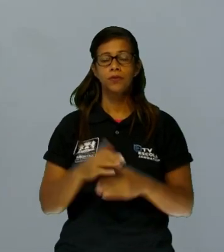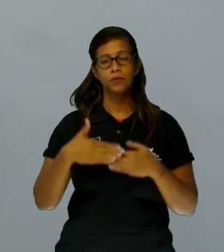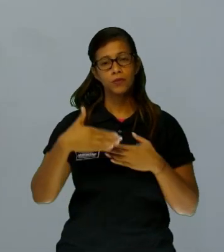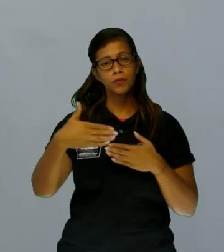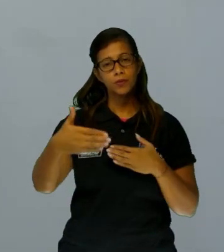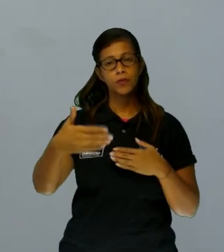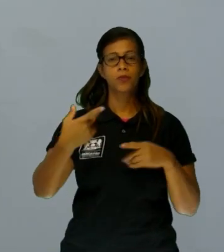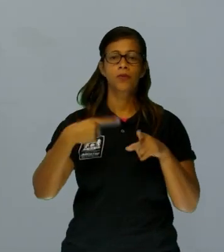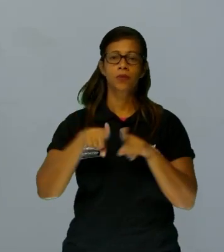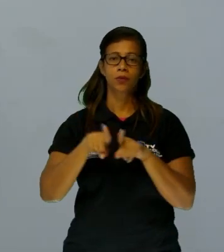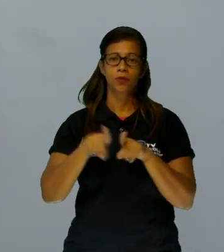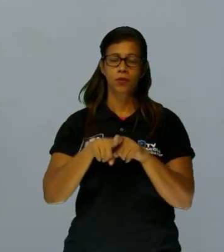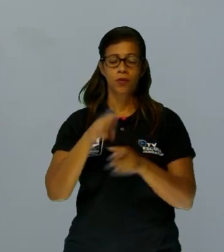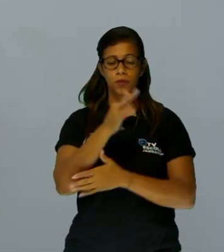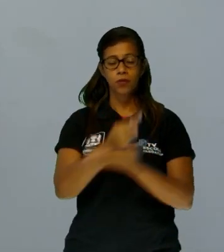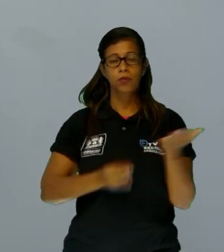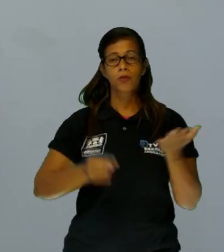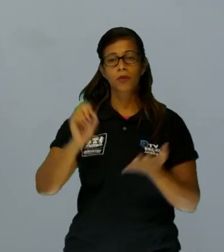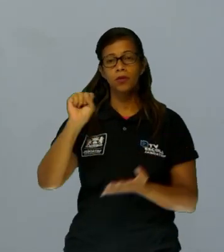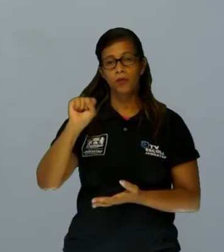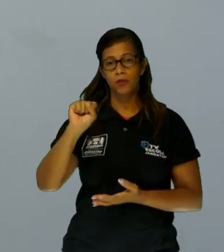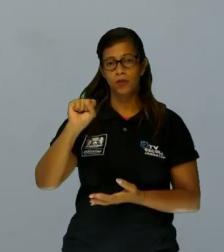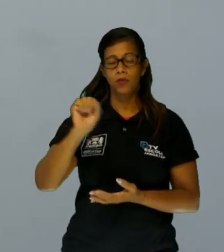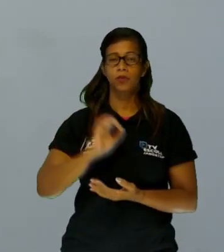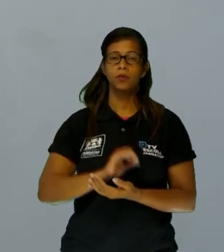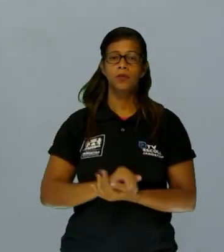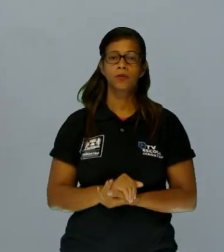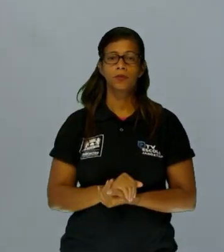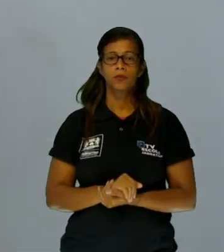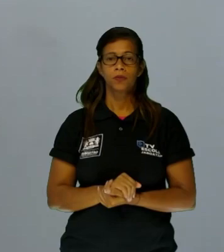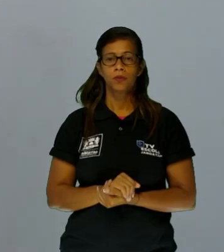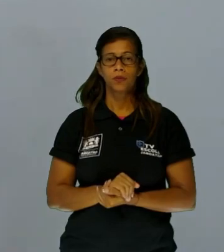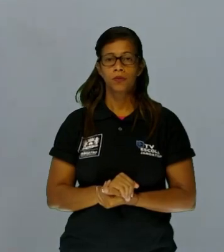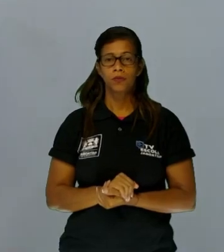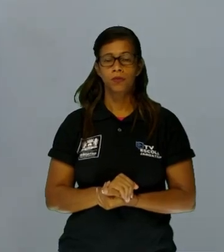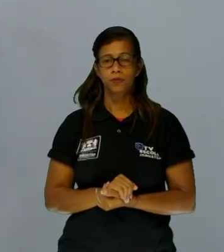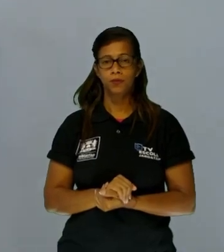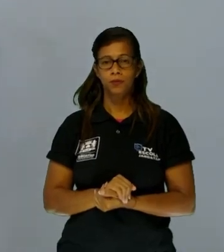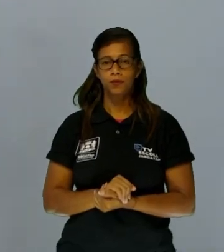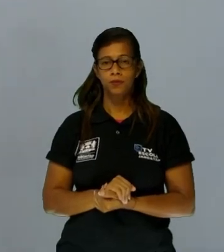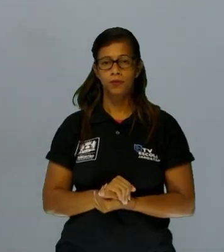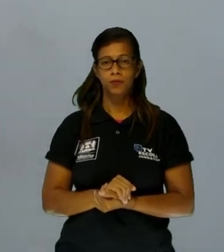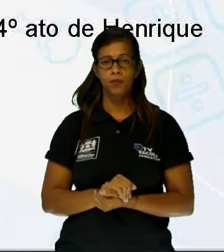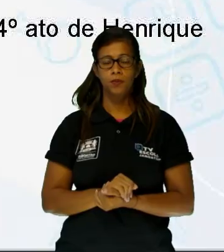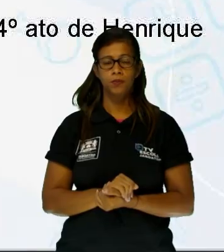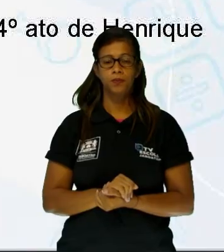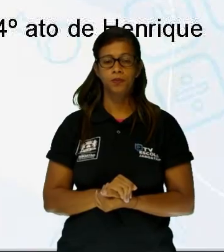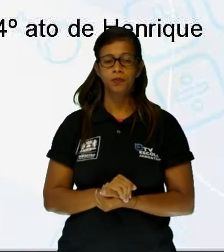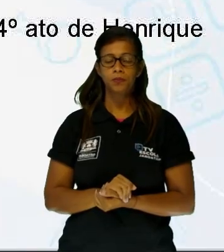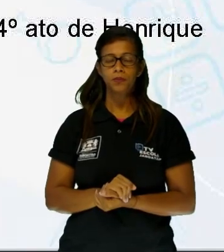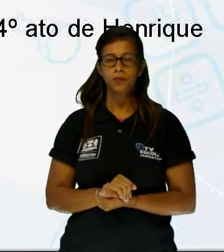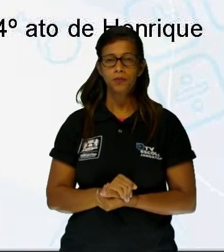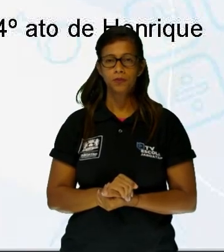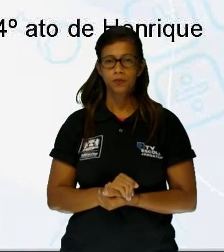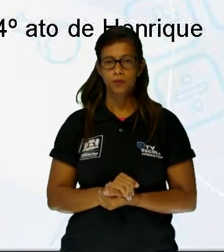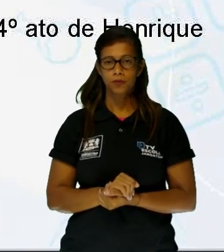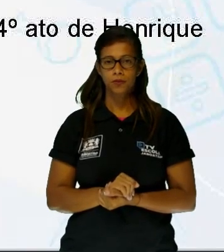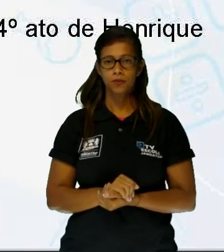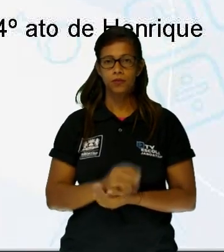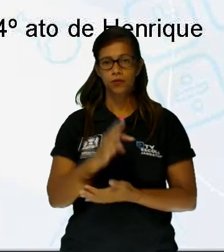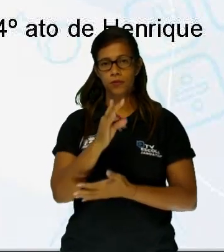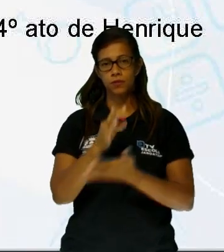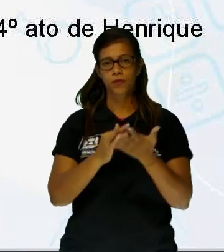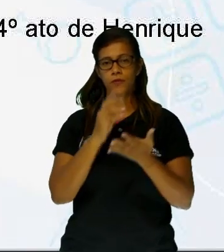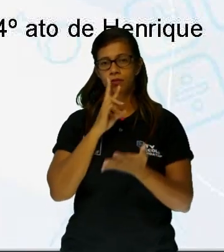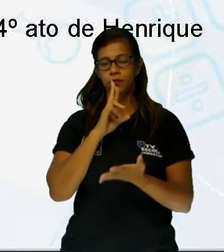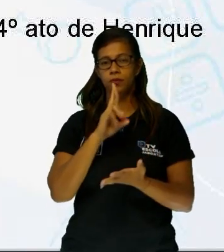agora para o texto 8. O texto 8 é intitulado O Resto é Silêncio. Vamos ler aí com você, para a gente poder resolver a